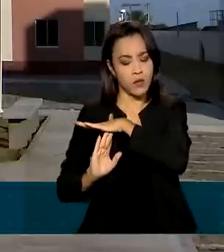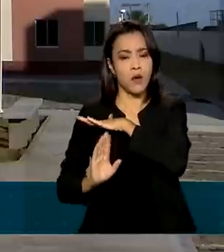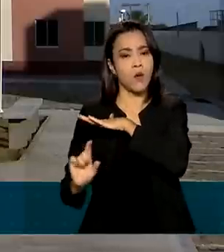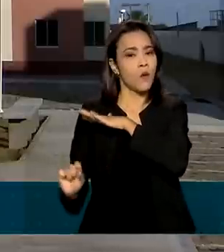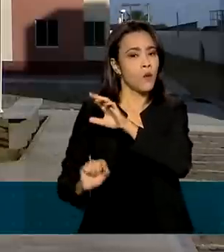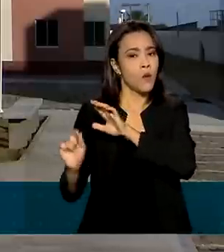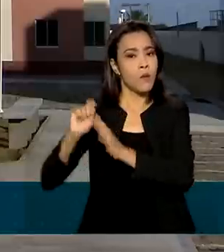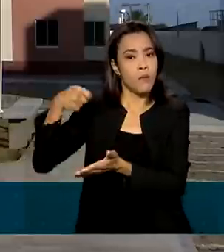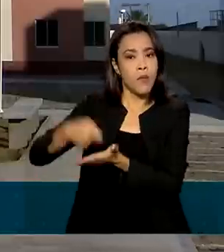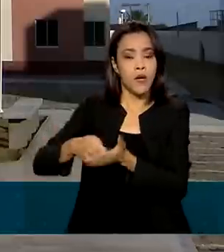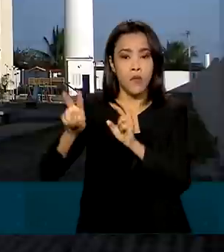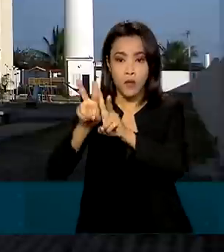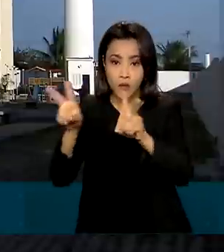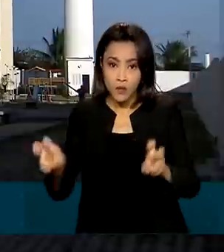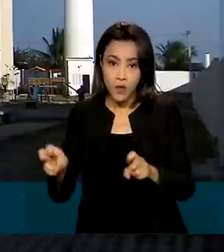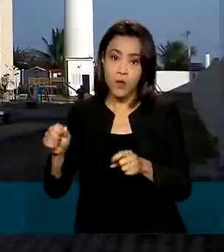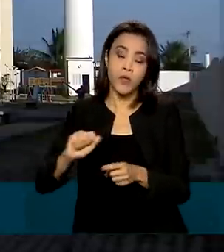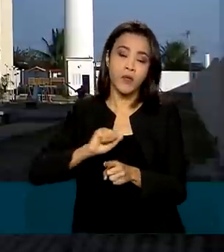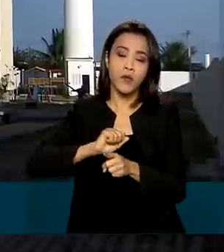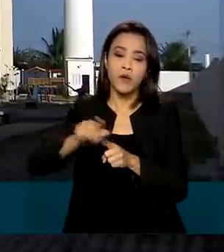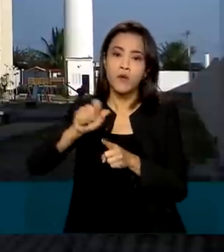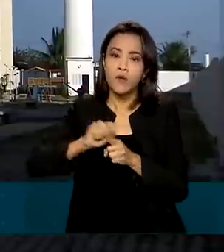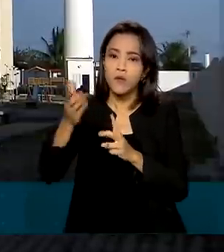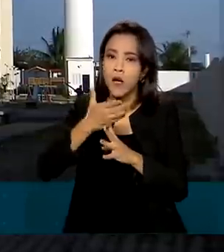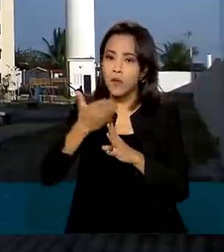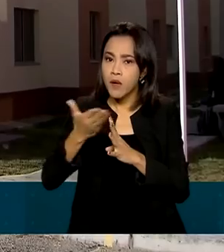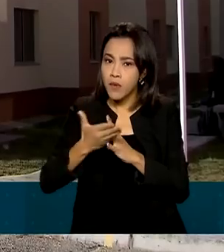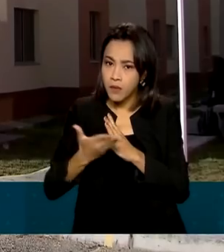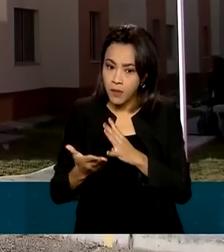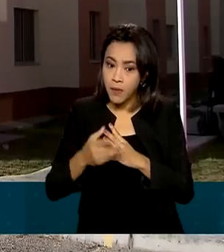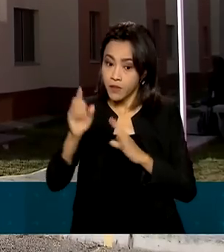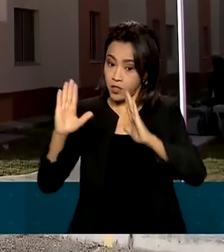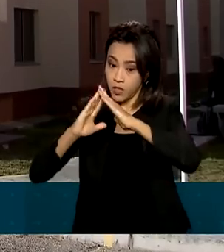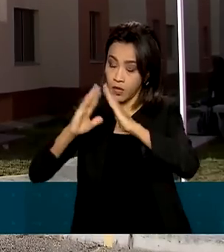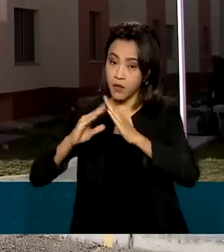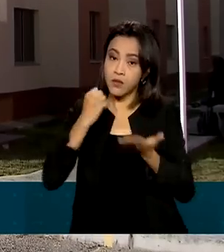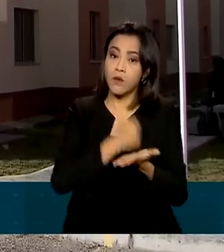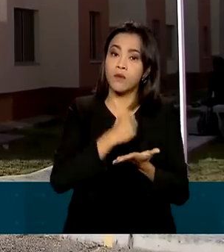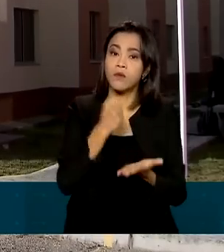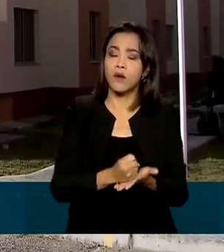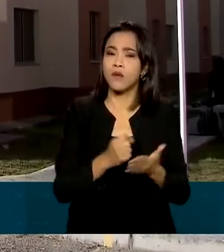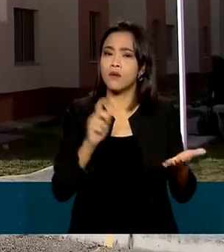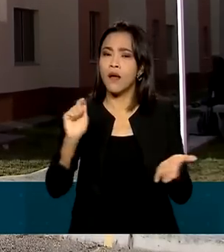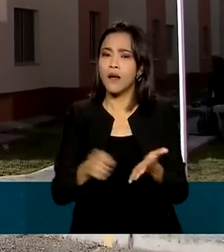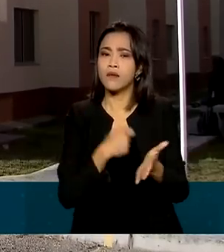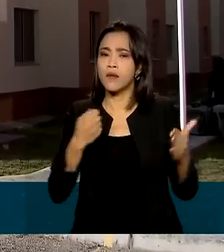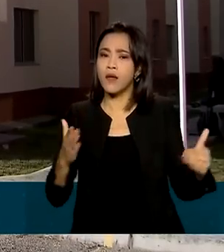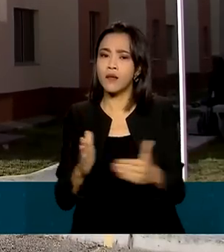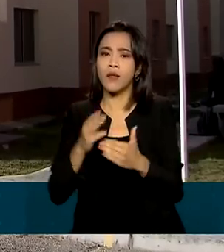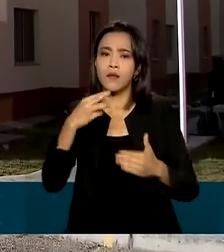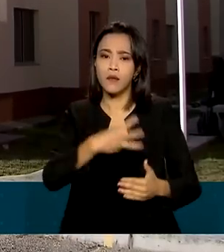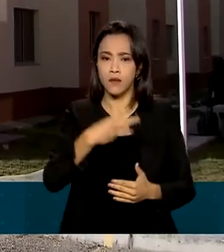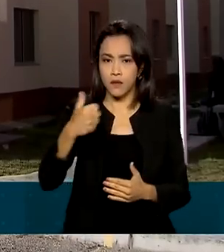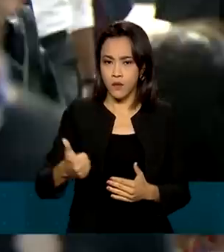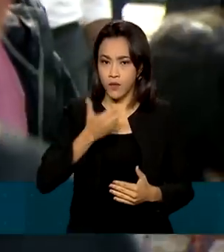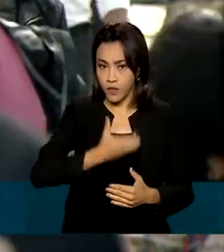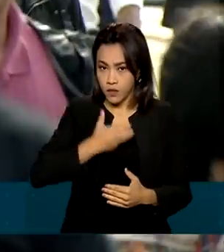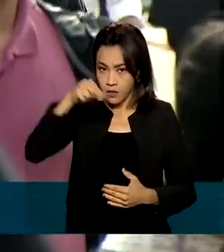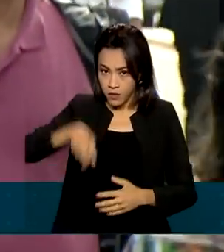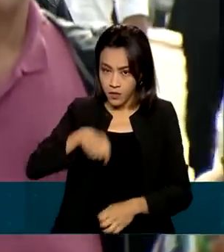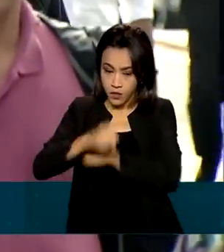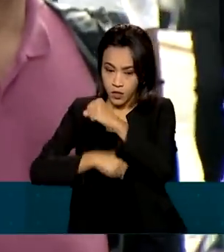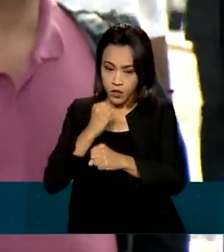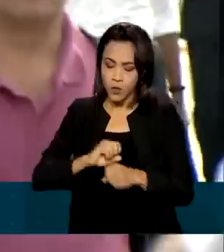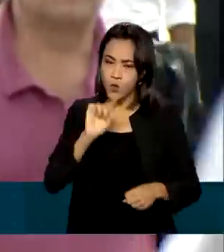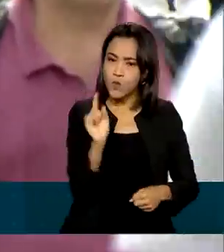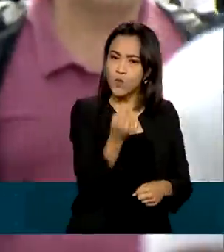relativos a financiamentos no setor de habitação popular para contratos assinados até 31 de dezembro deste ano. Uma